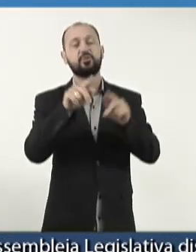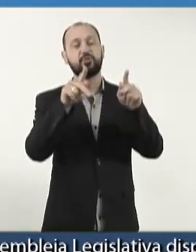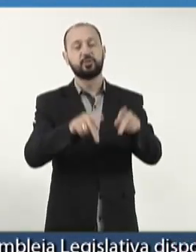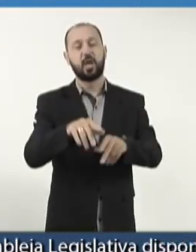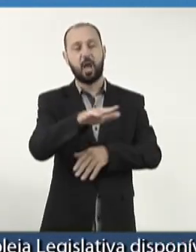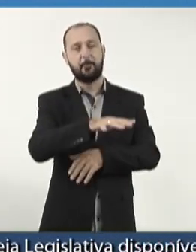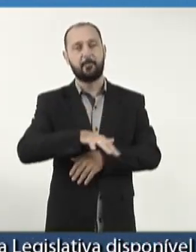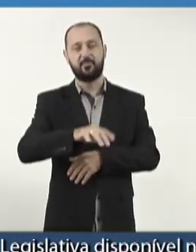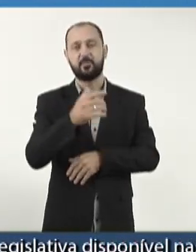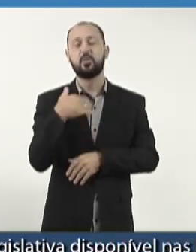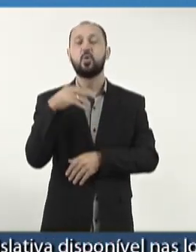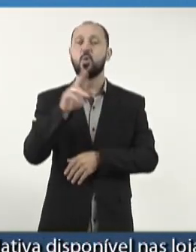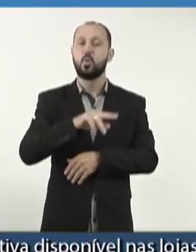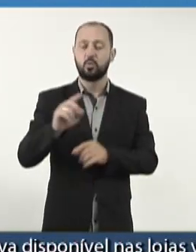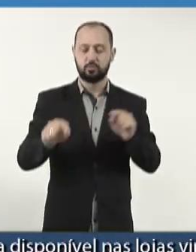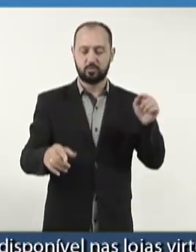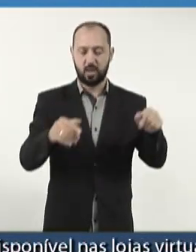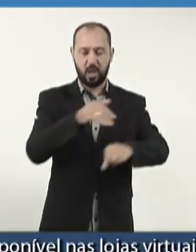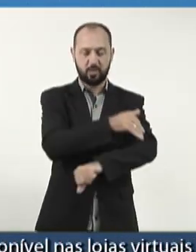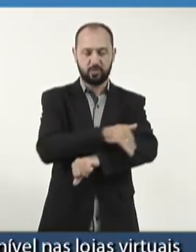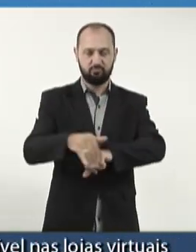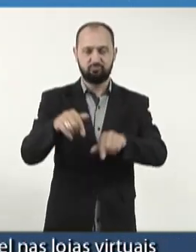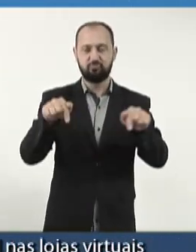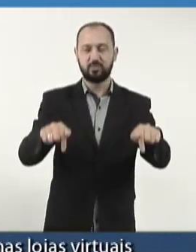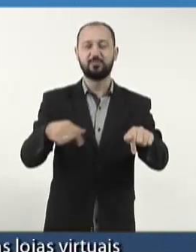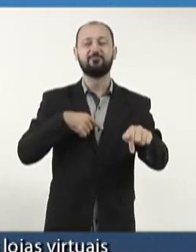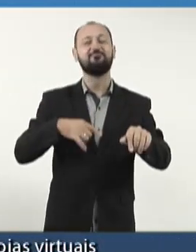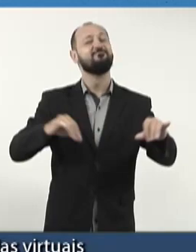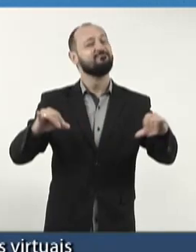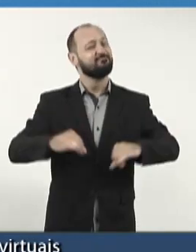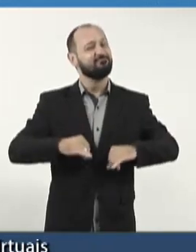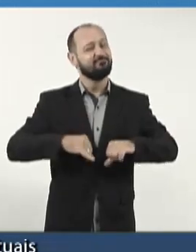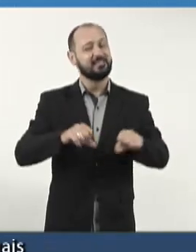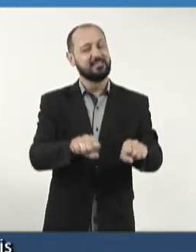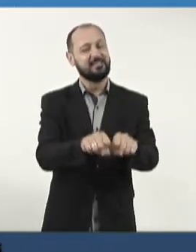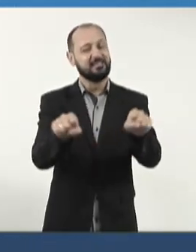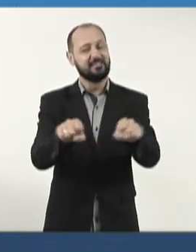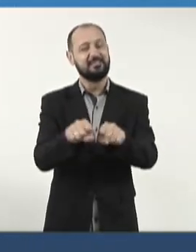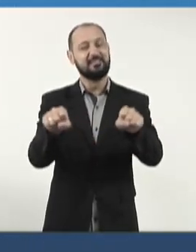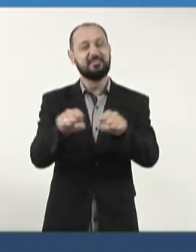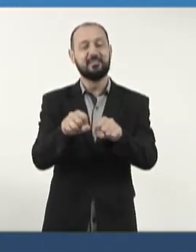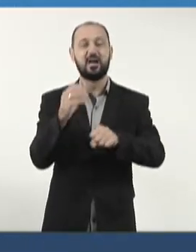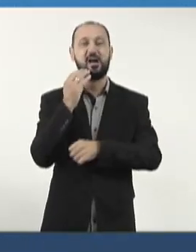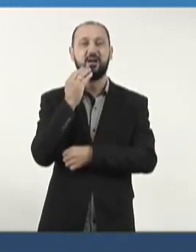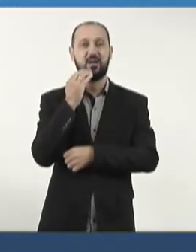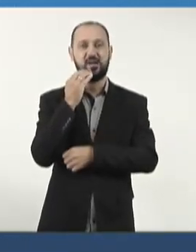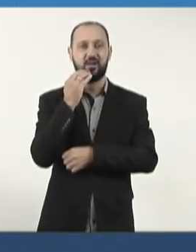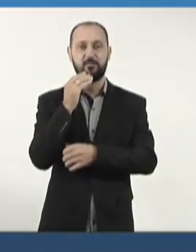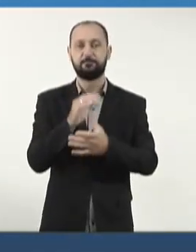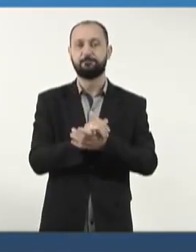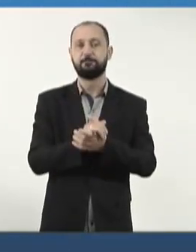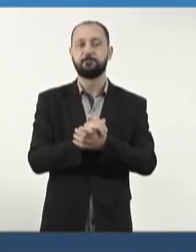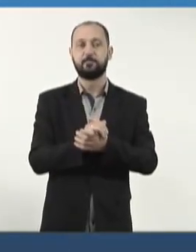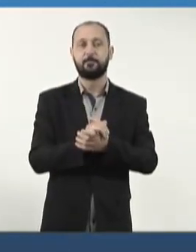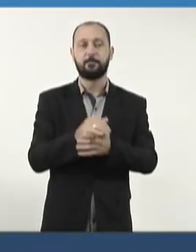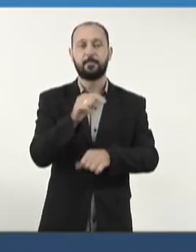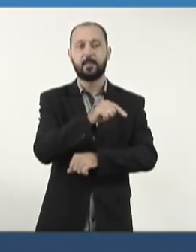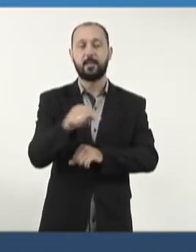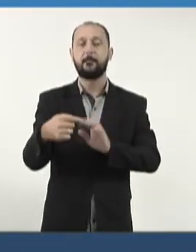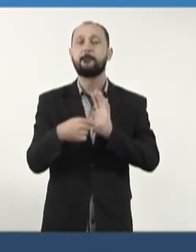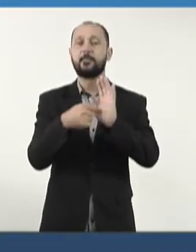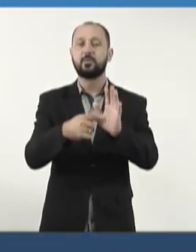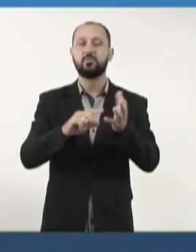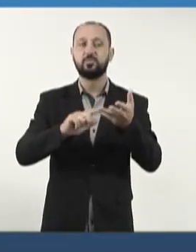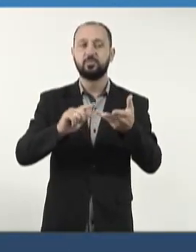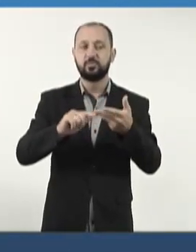daquela região que utilizam a rodovia e sofrem o precário estado de conservação desta via. A rodovia apresenta